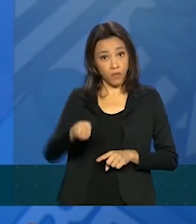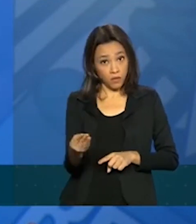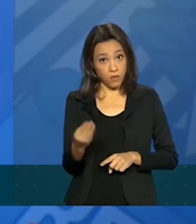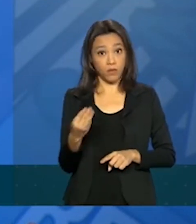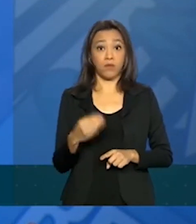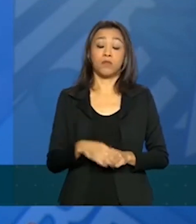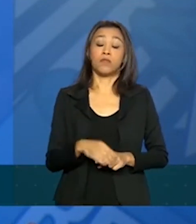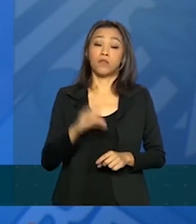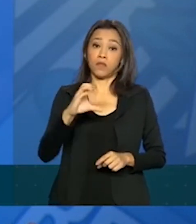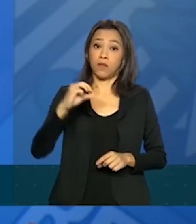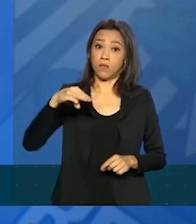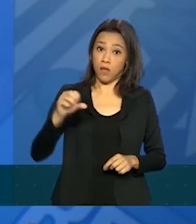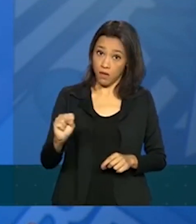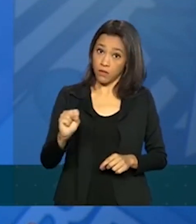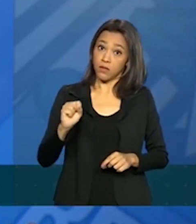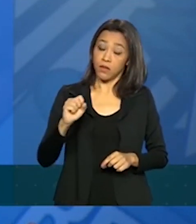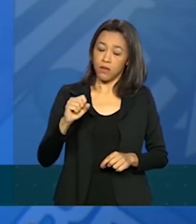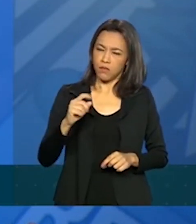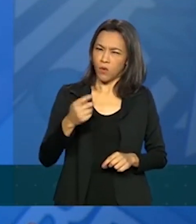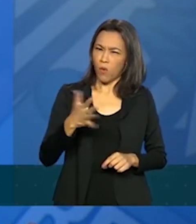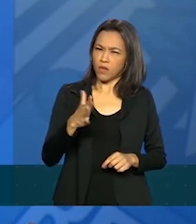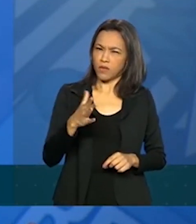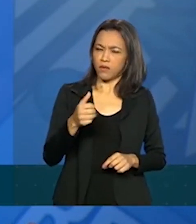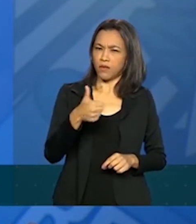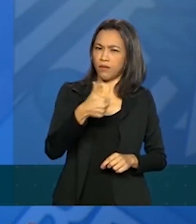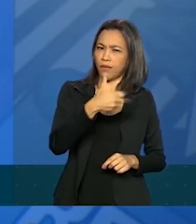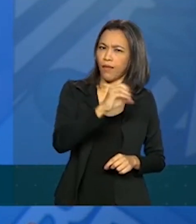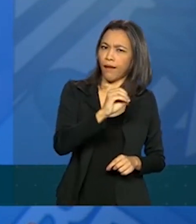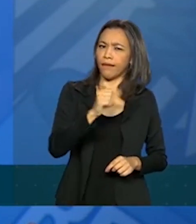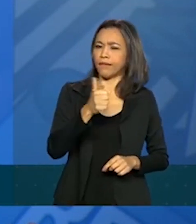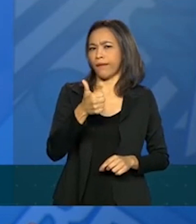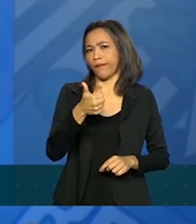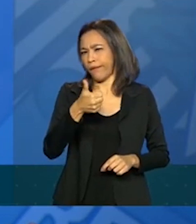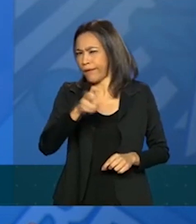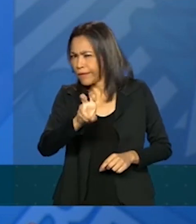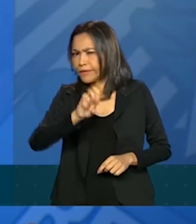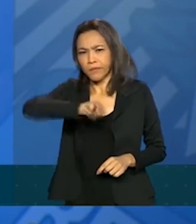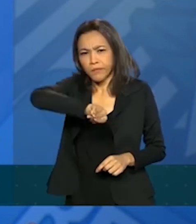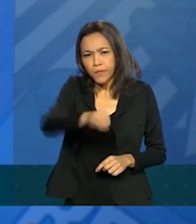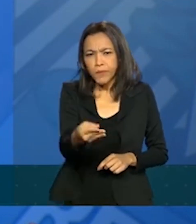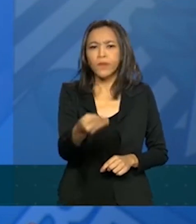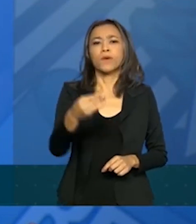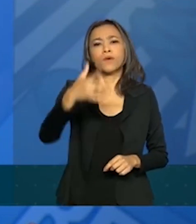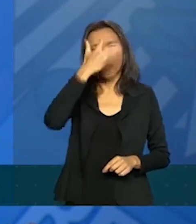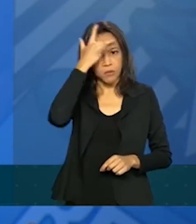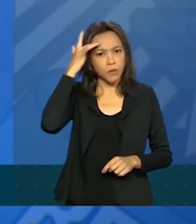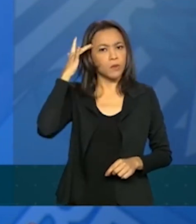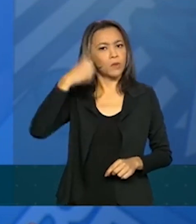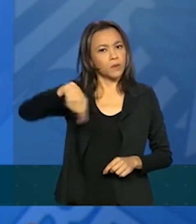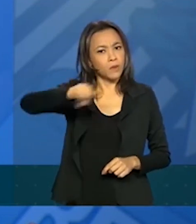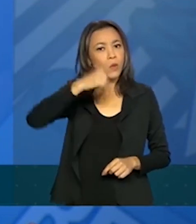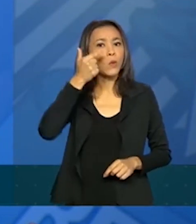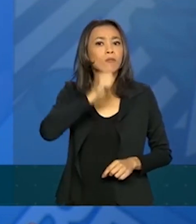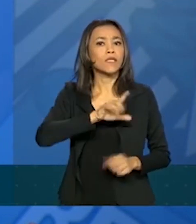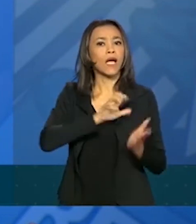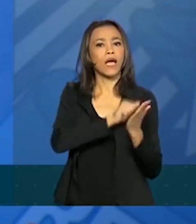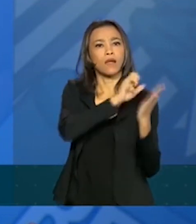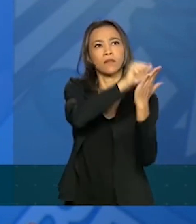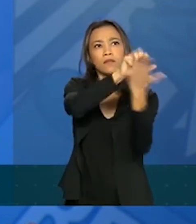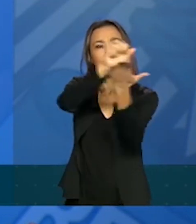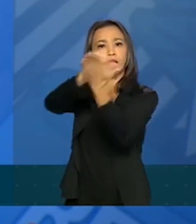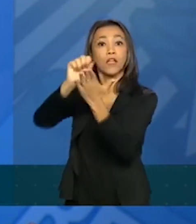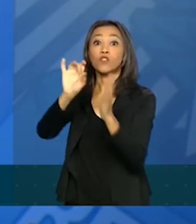estimamos que mais de 10, talvez 15 milhões de brasileiros realizem o seu cadastramento